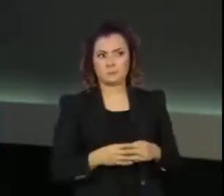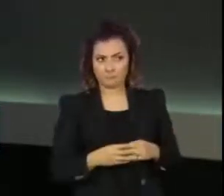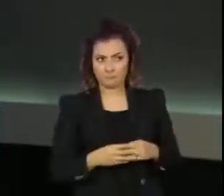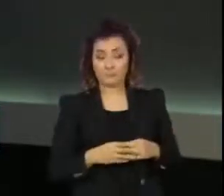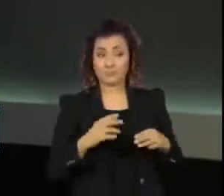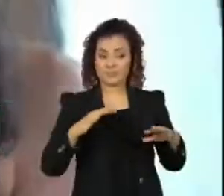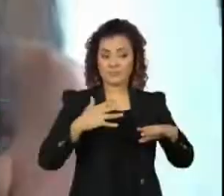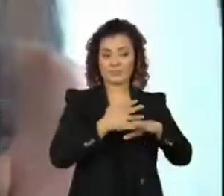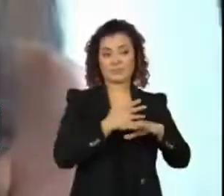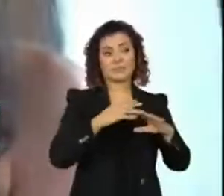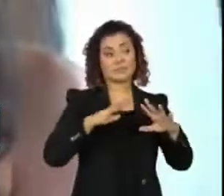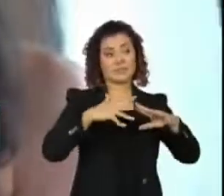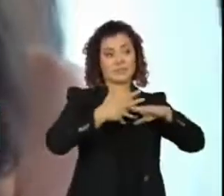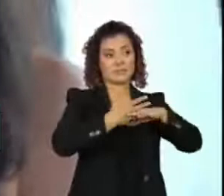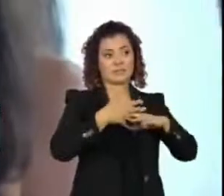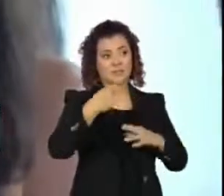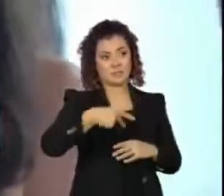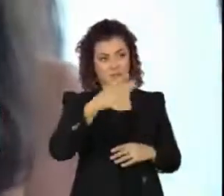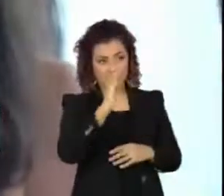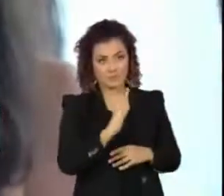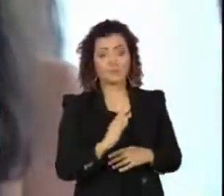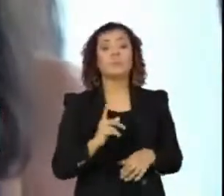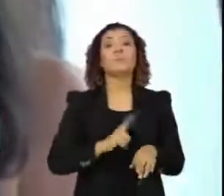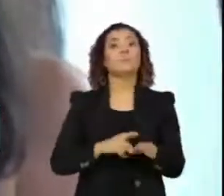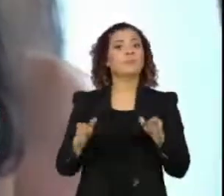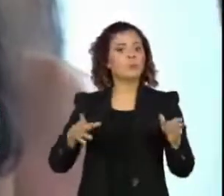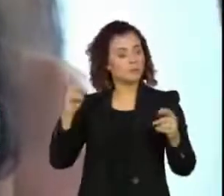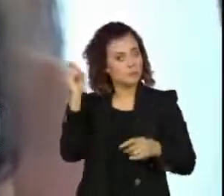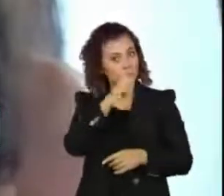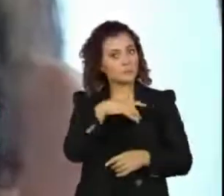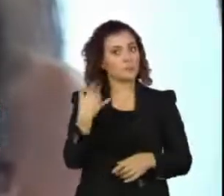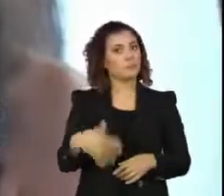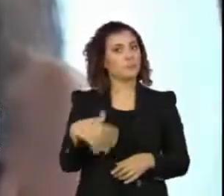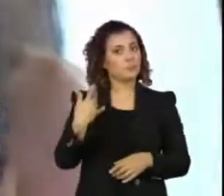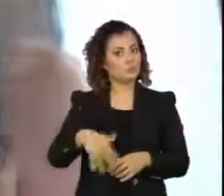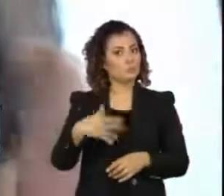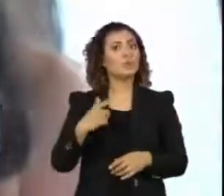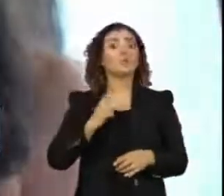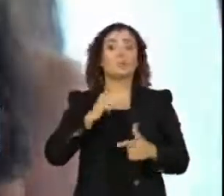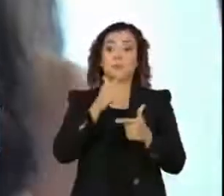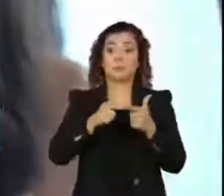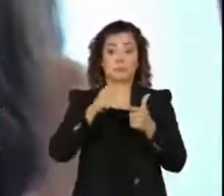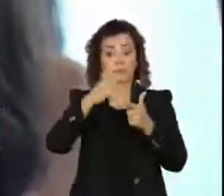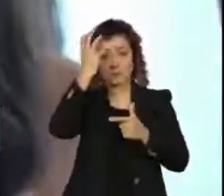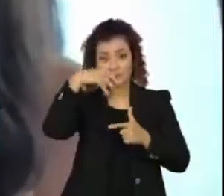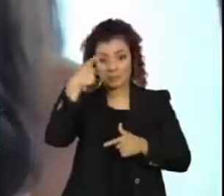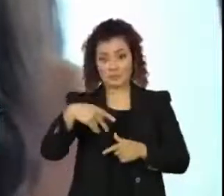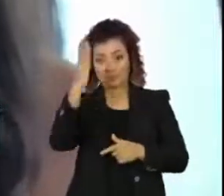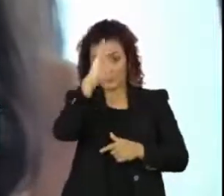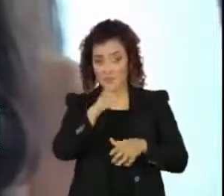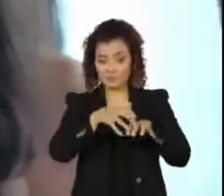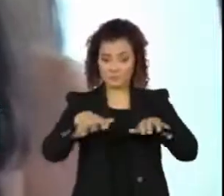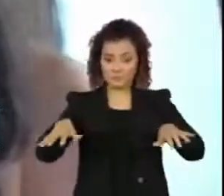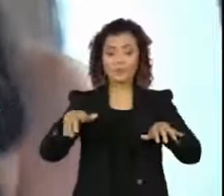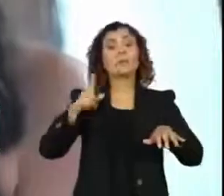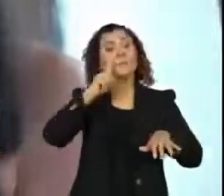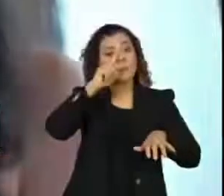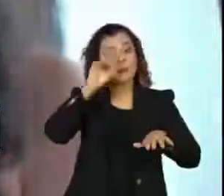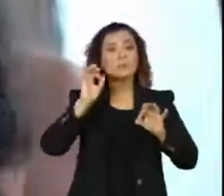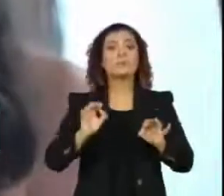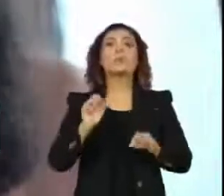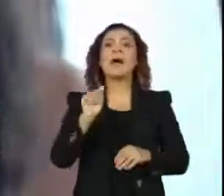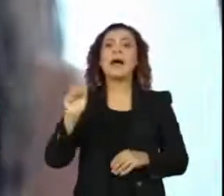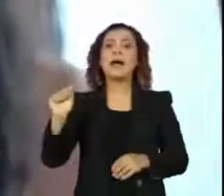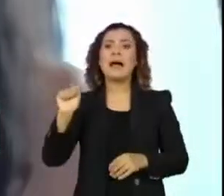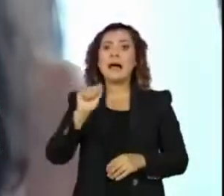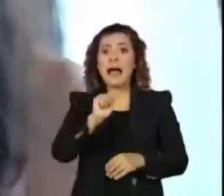a cidadania no Brasil. A situação está muito complicada, está aberta a uma crise institucional, muito perigosa, num governo que fala em